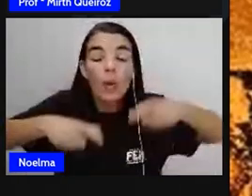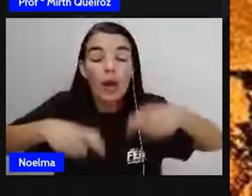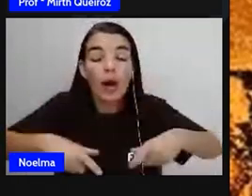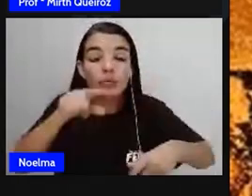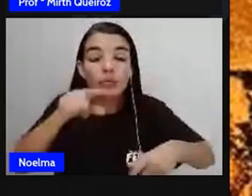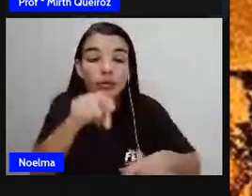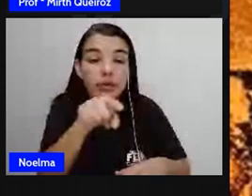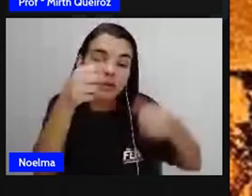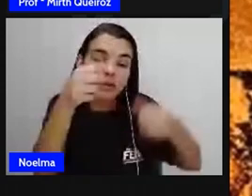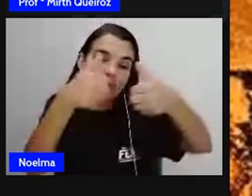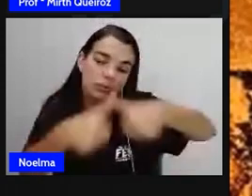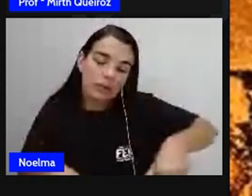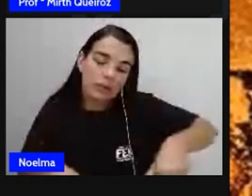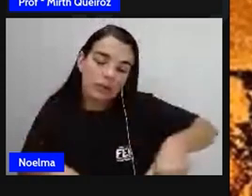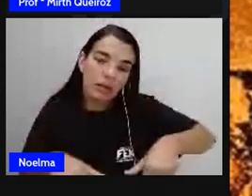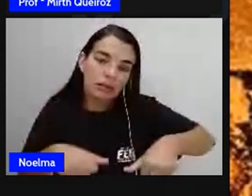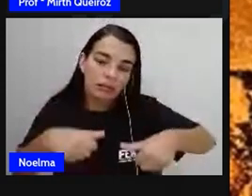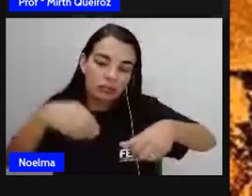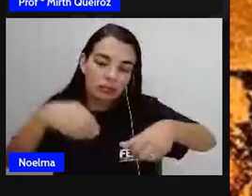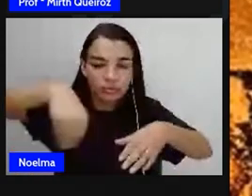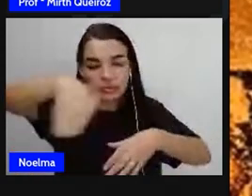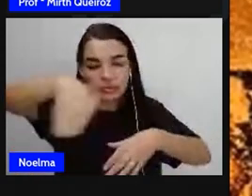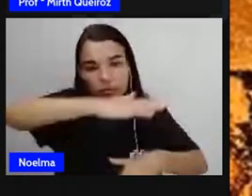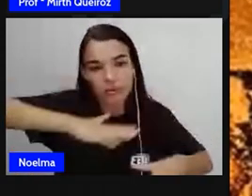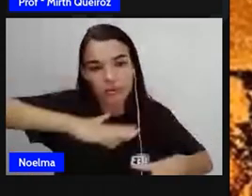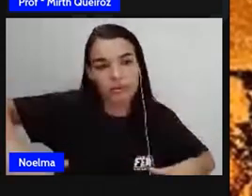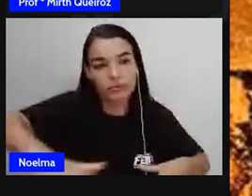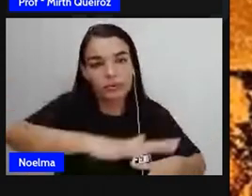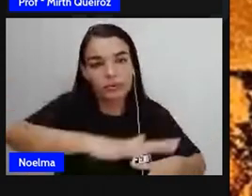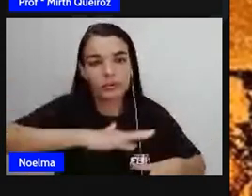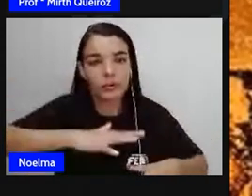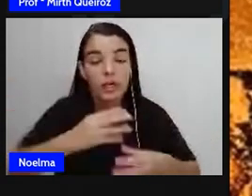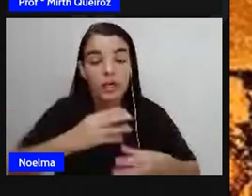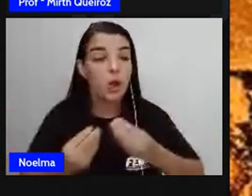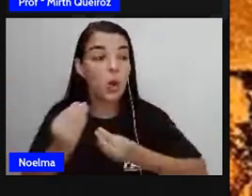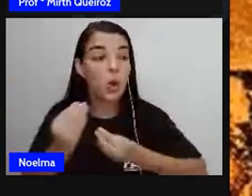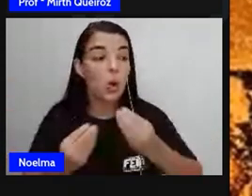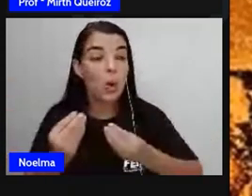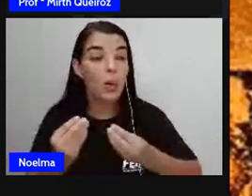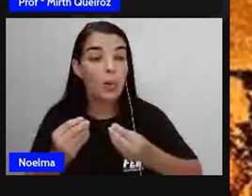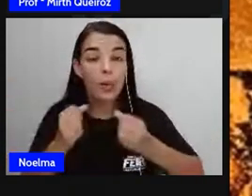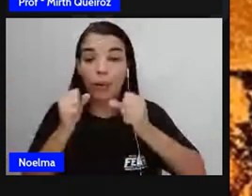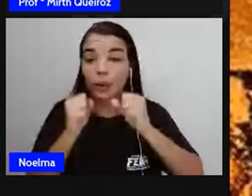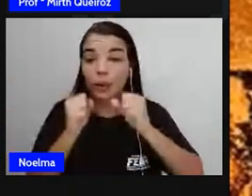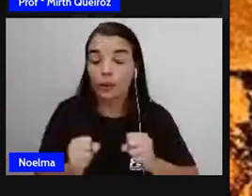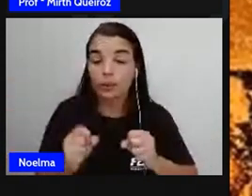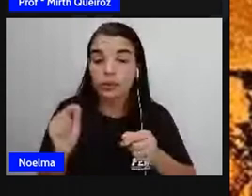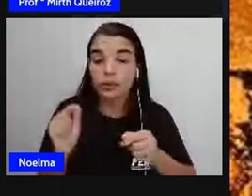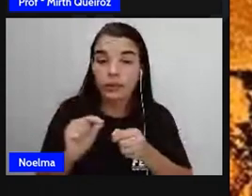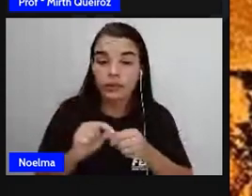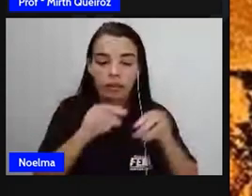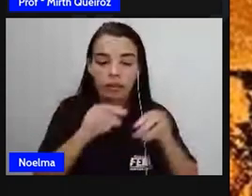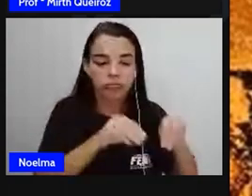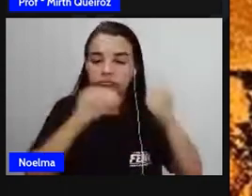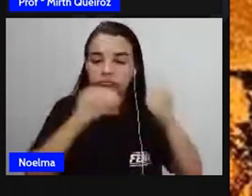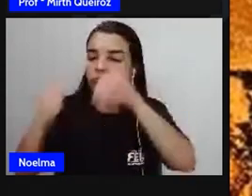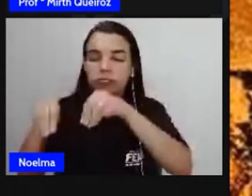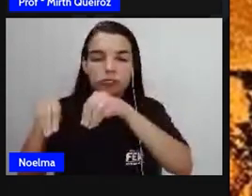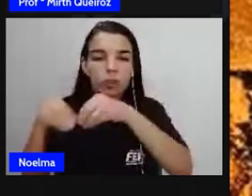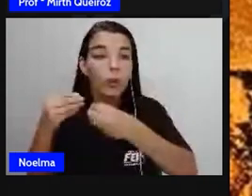inseridos no espaço e como devemos fazer para nos deslocar de um local para o outro.